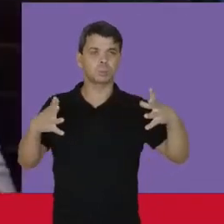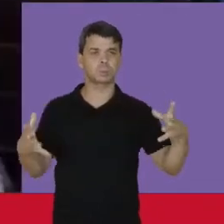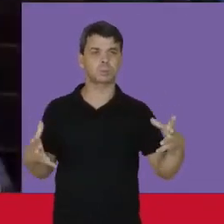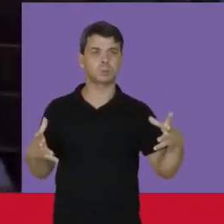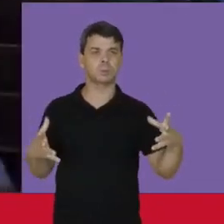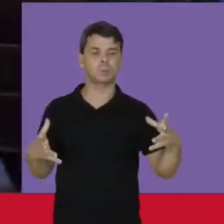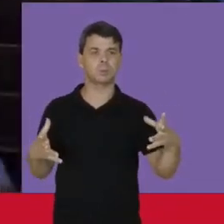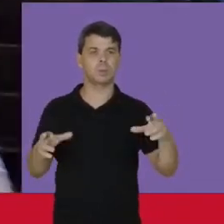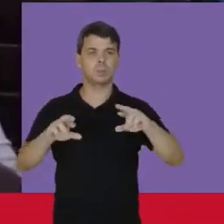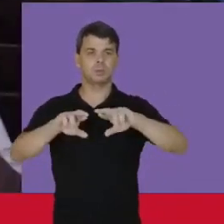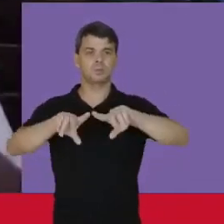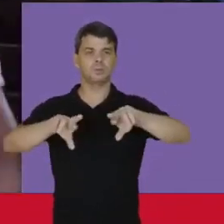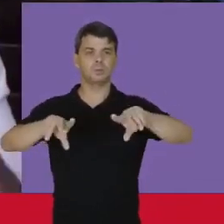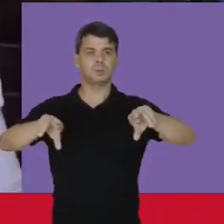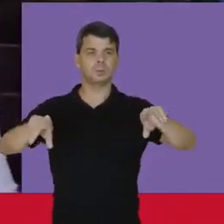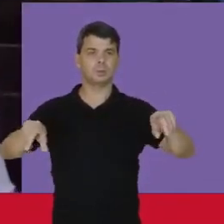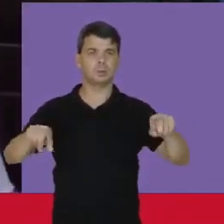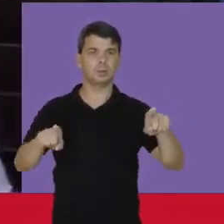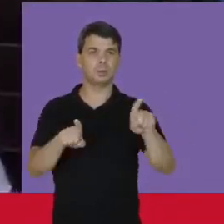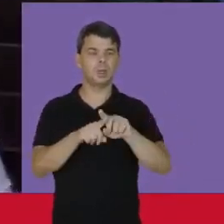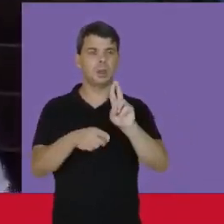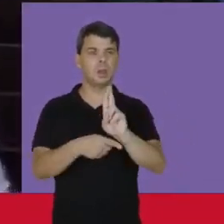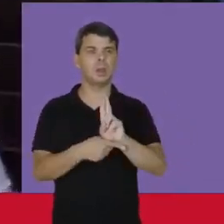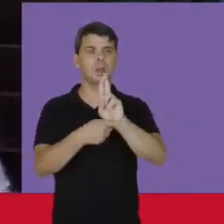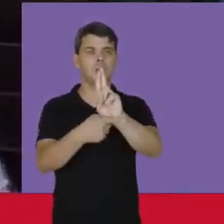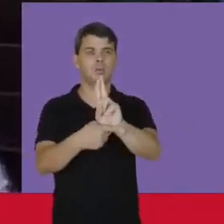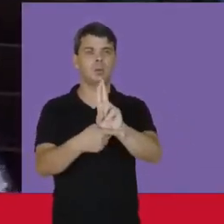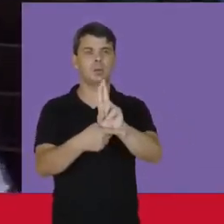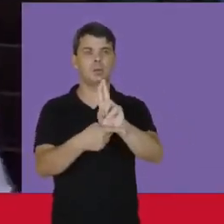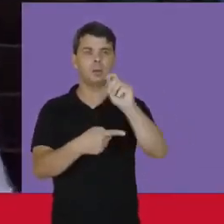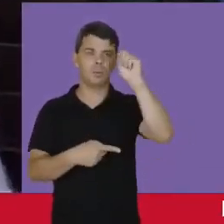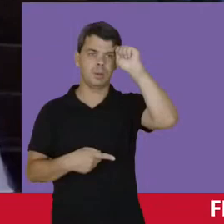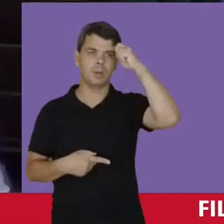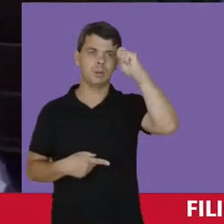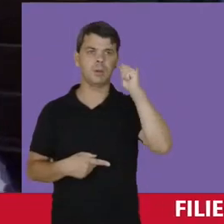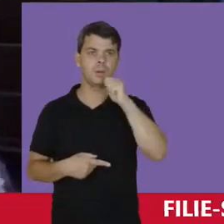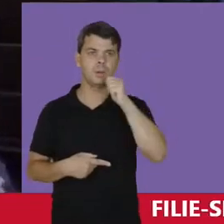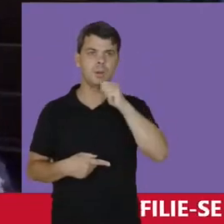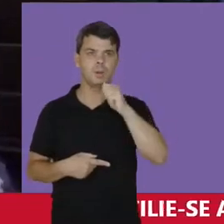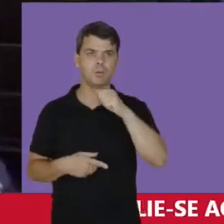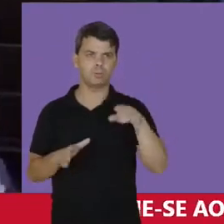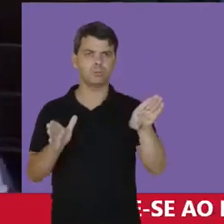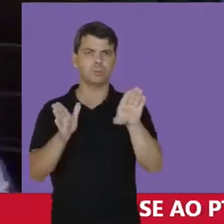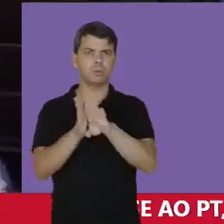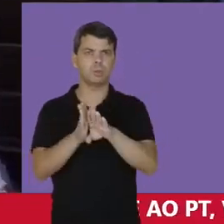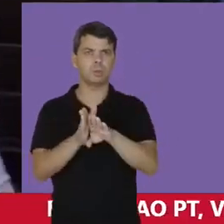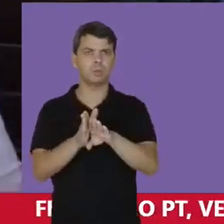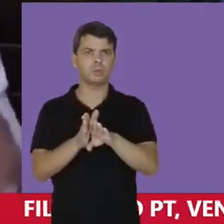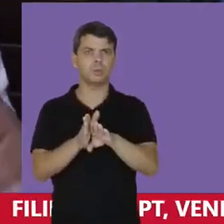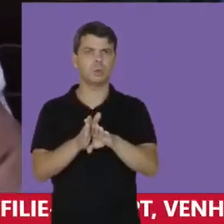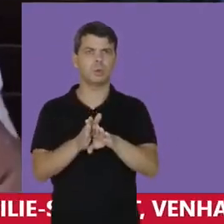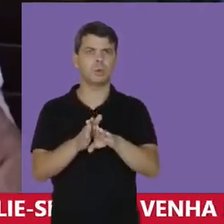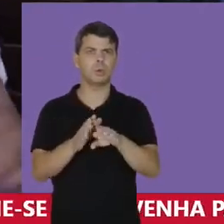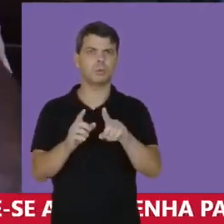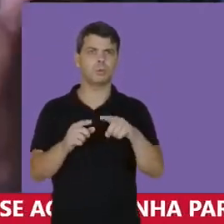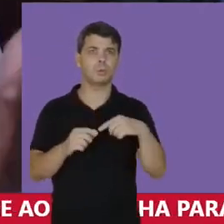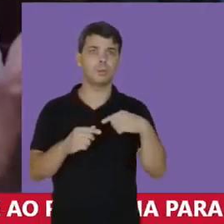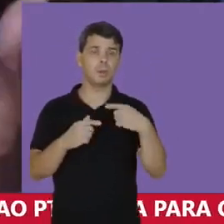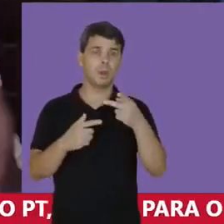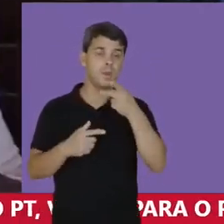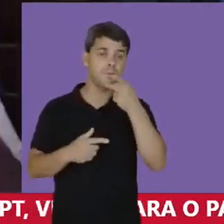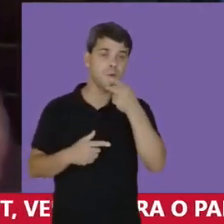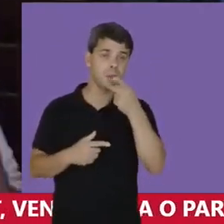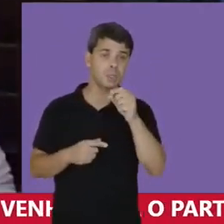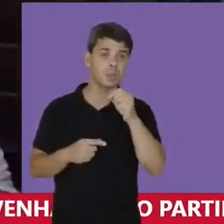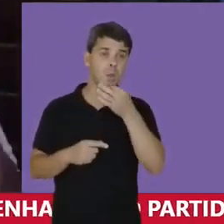Para a diversidade E para a representatividade Das mulheres negras Nós vamos chegar De qualquer jeito O que nós estamos